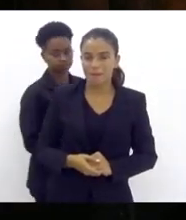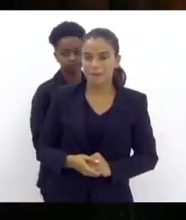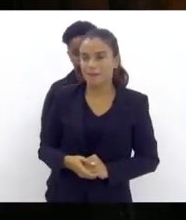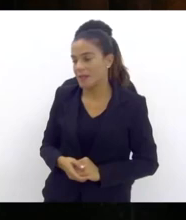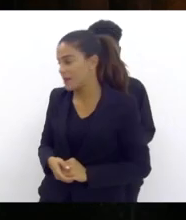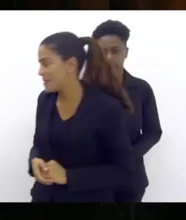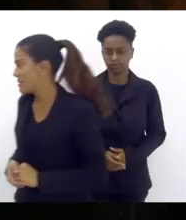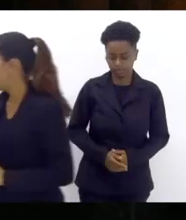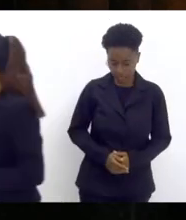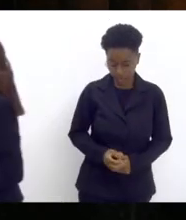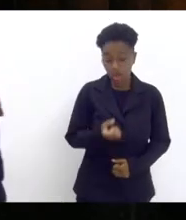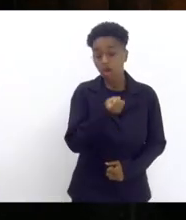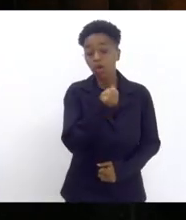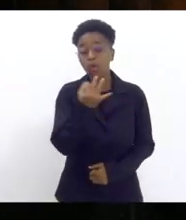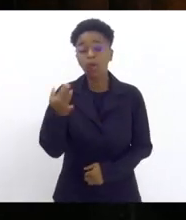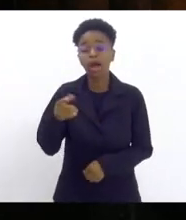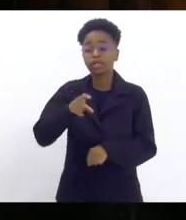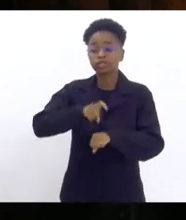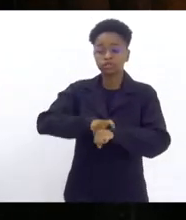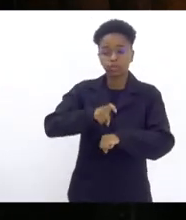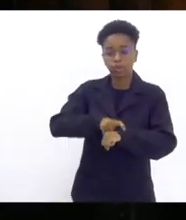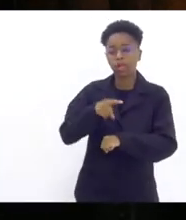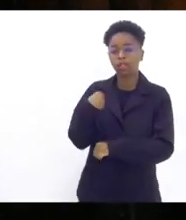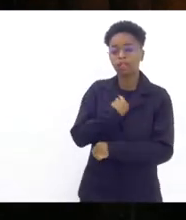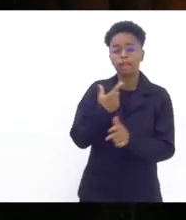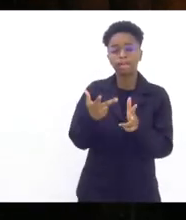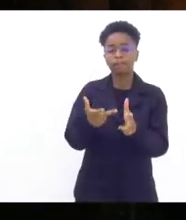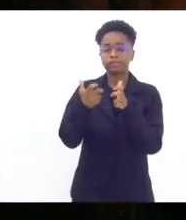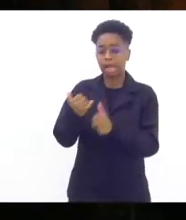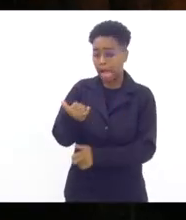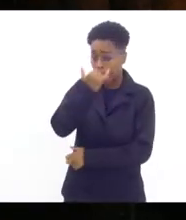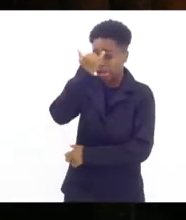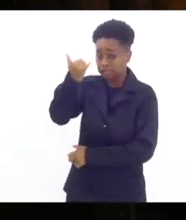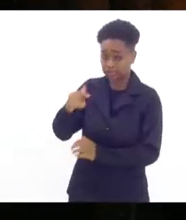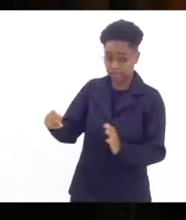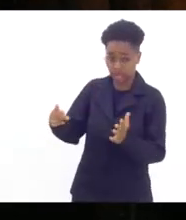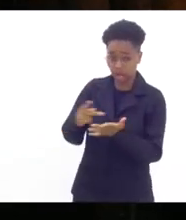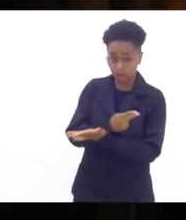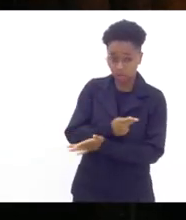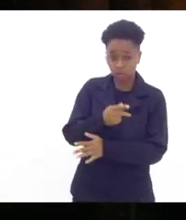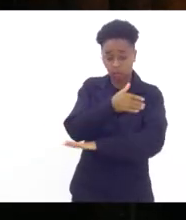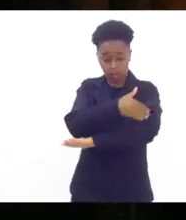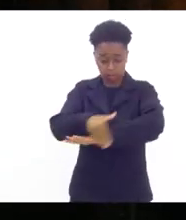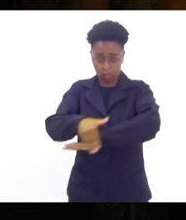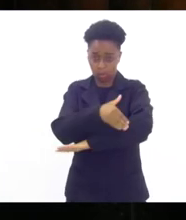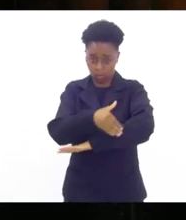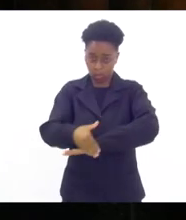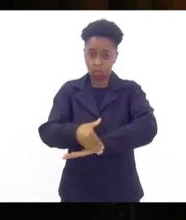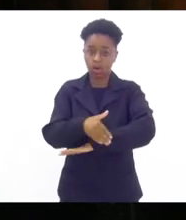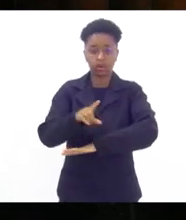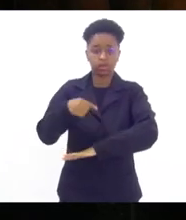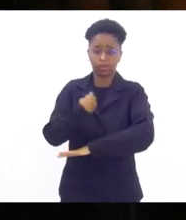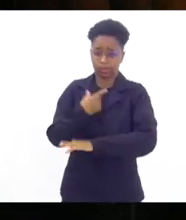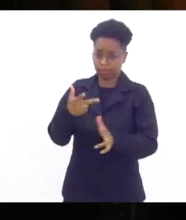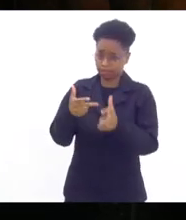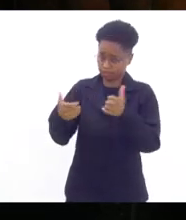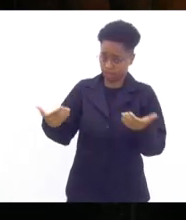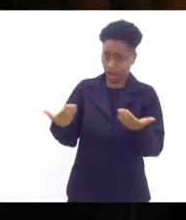quantas e quantas vezes a gente vê acidente no logradouro público nos tempos atuais